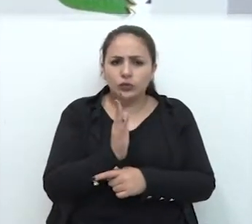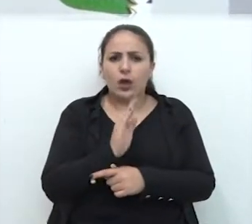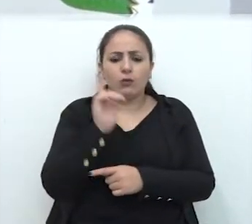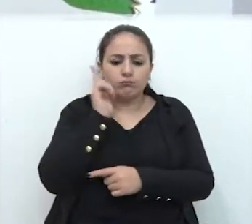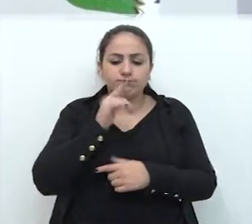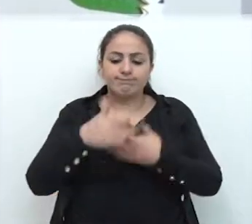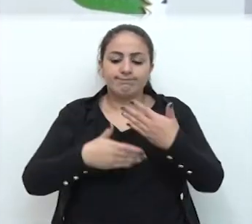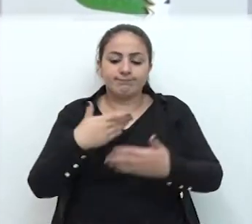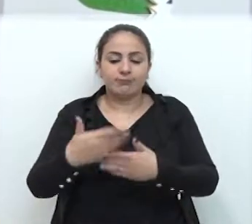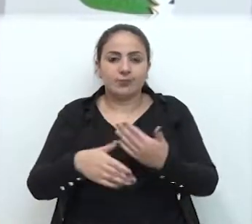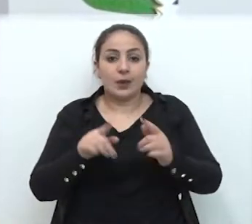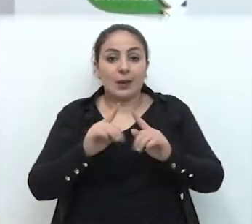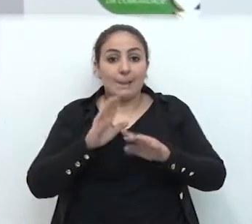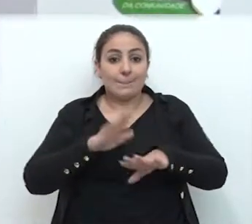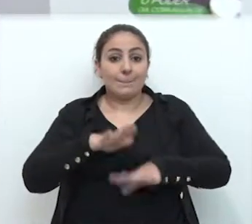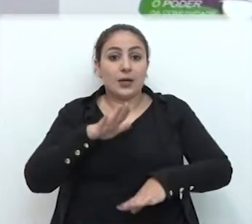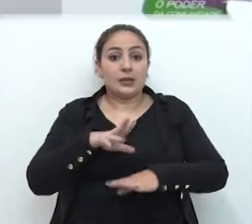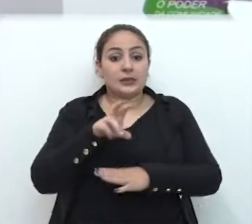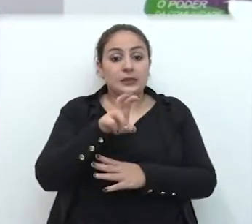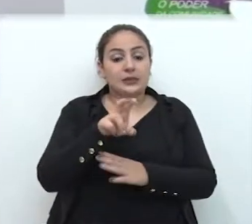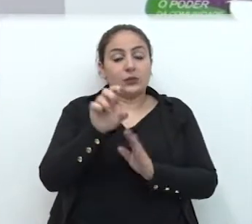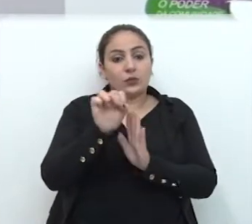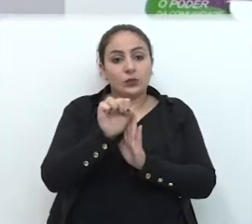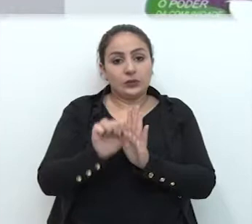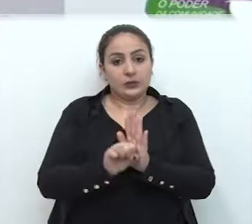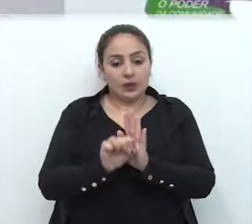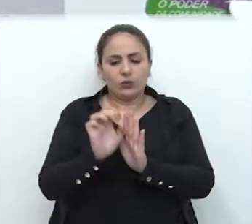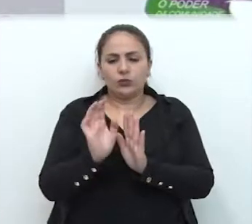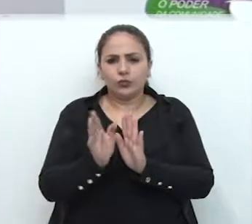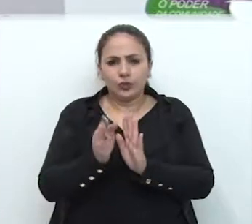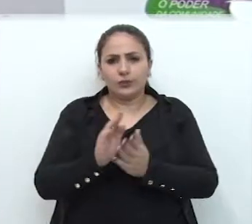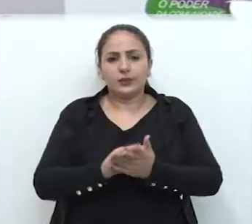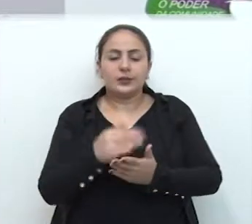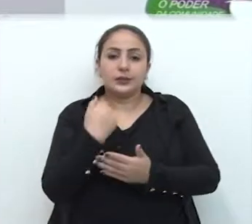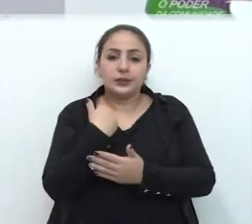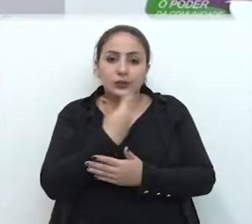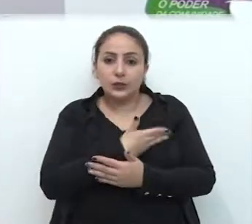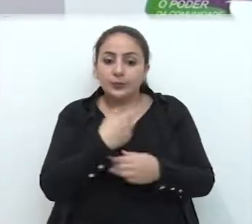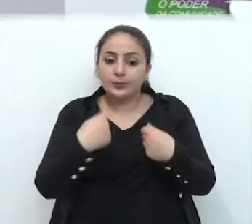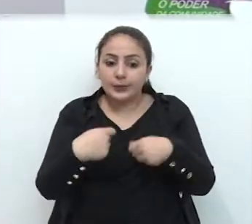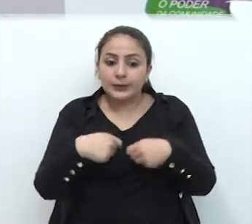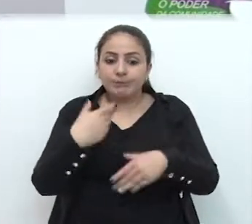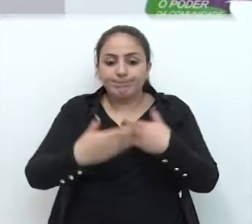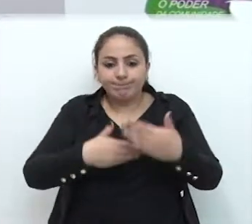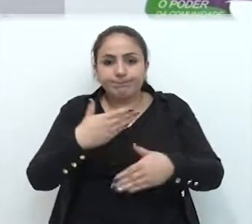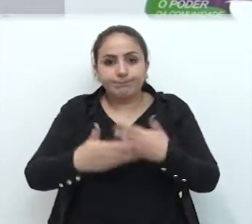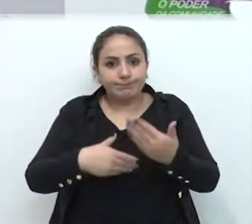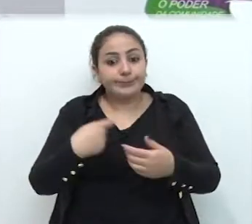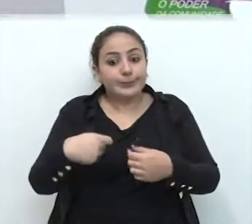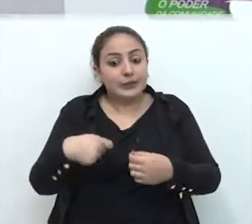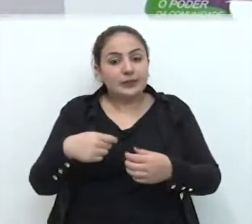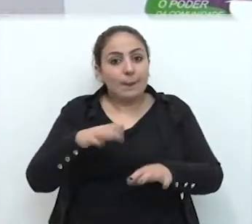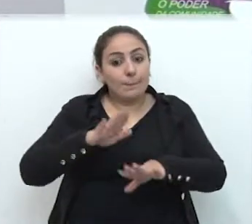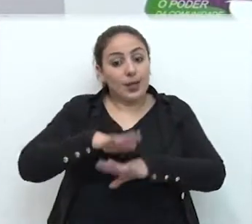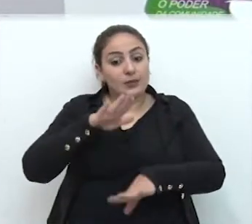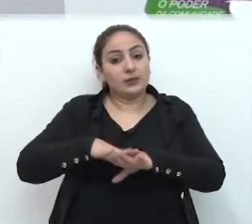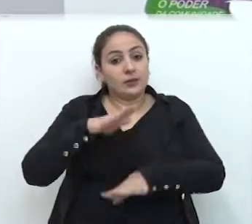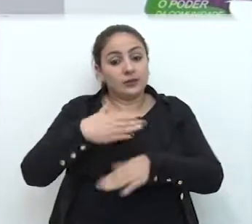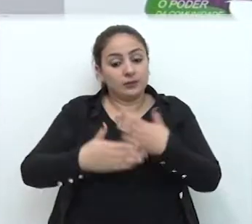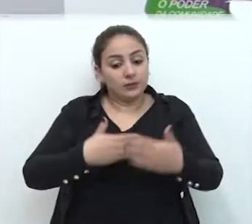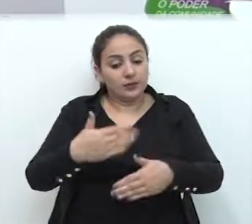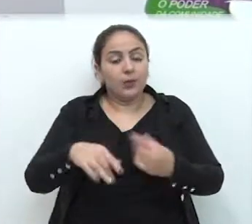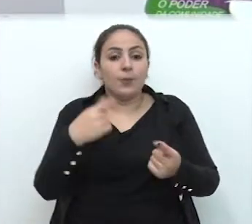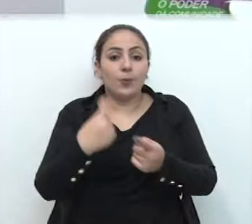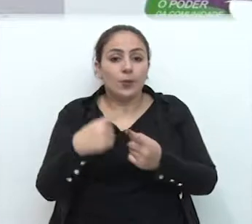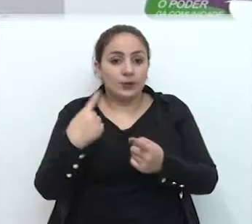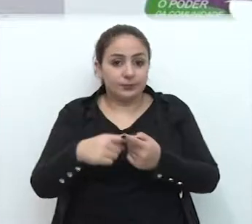avanços. Mas são mais de cinco séculos que nós precisamos ainda avançar, avançar,